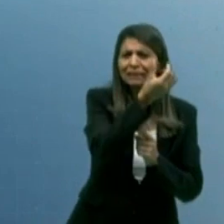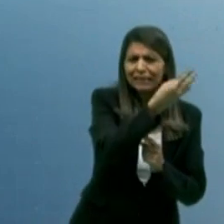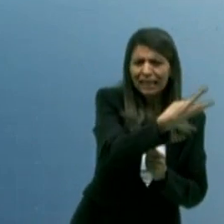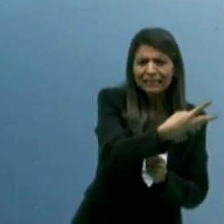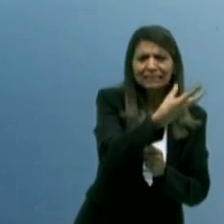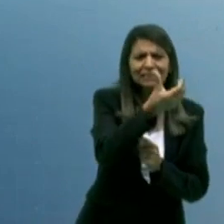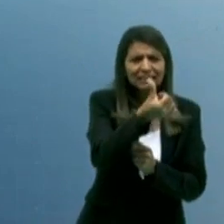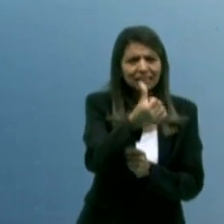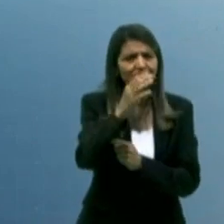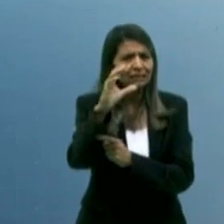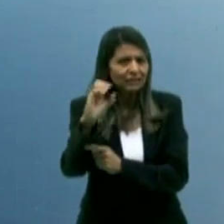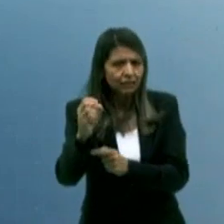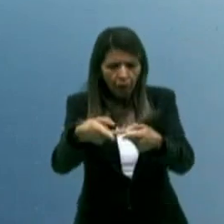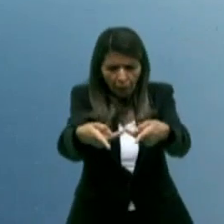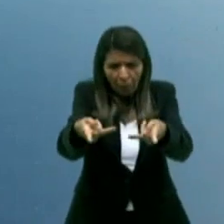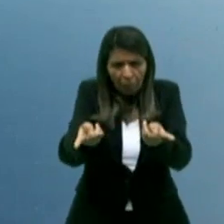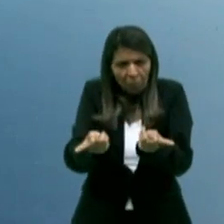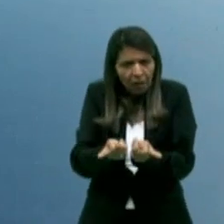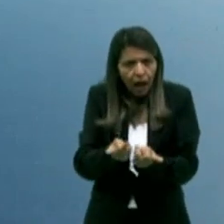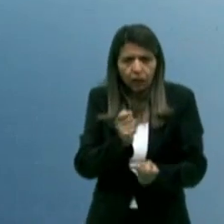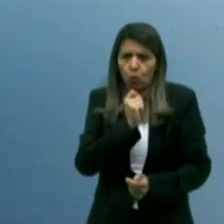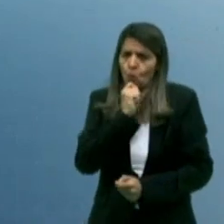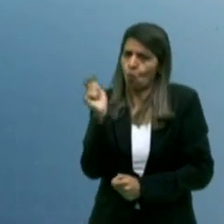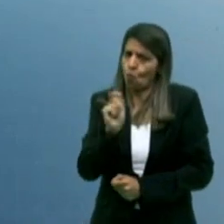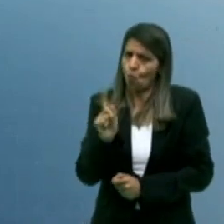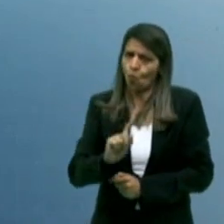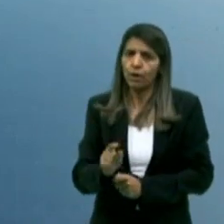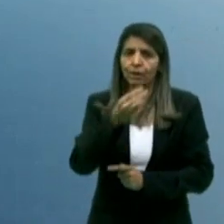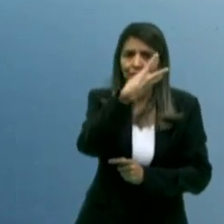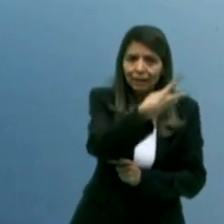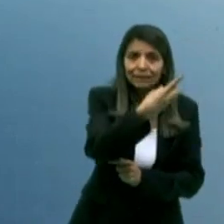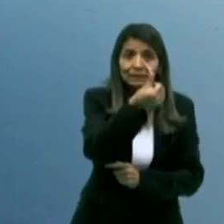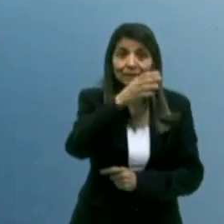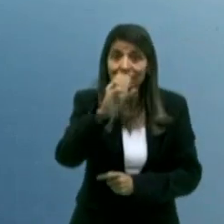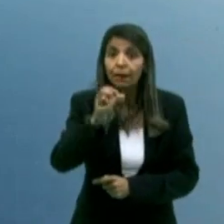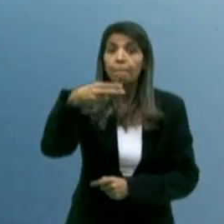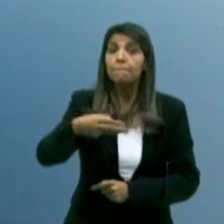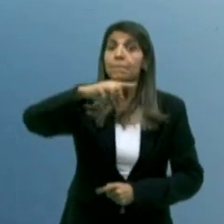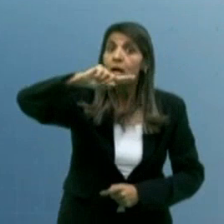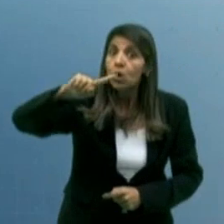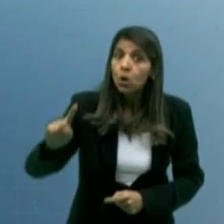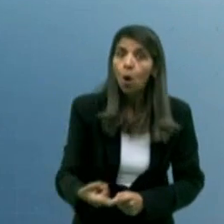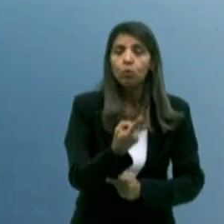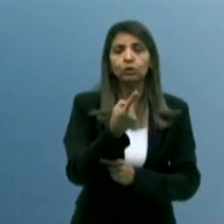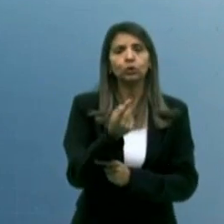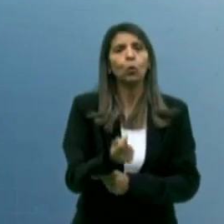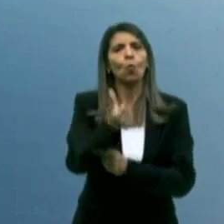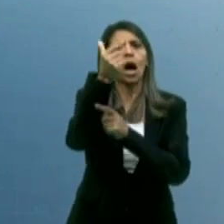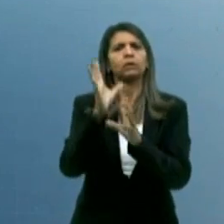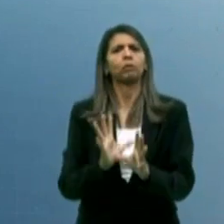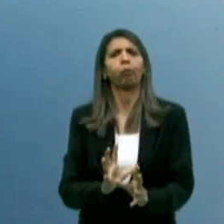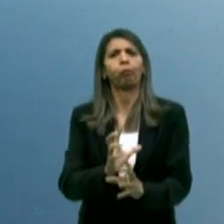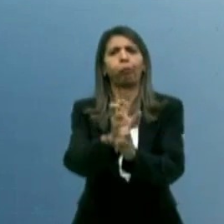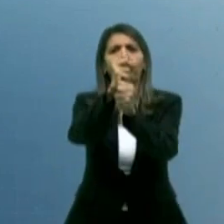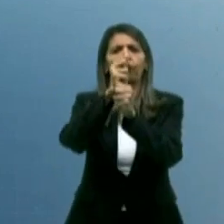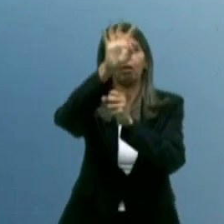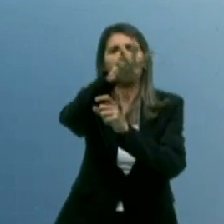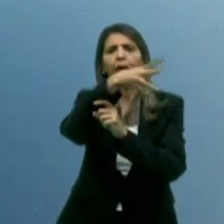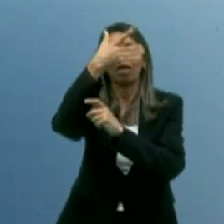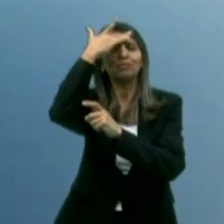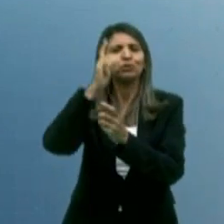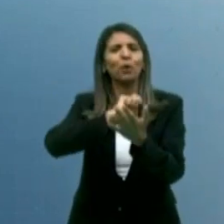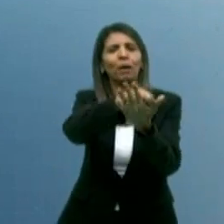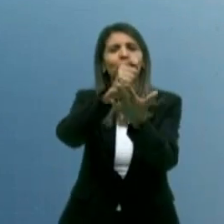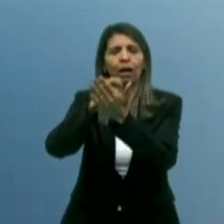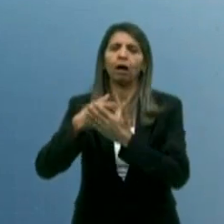pratos na mesa. Está falando aqui em 370 milhões. É quase a folha da Paraíba. E eu tenho certeza que